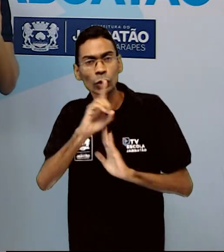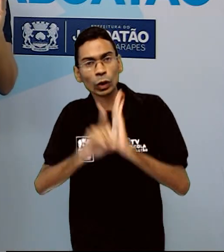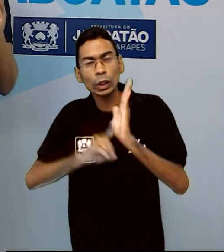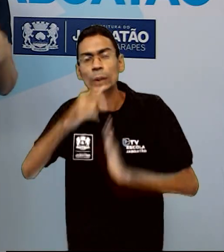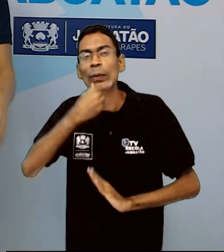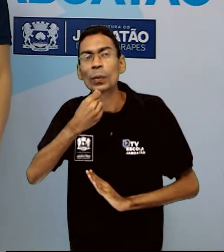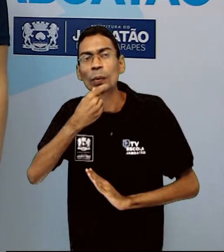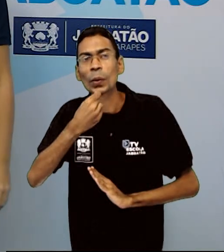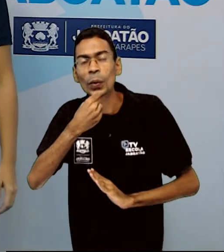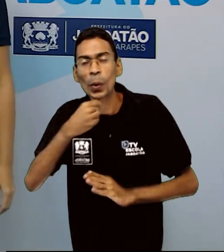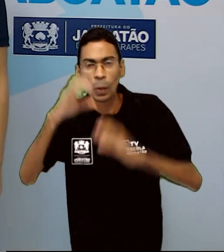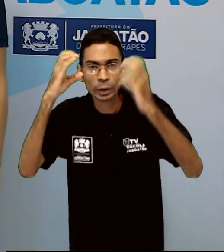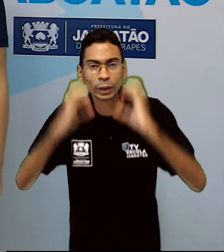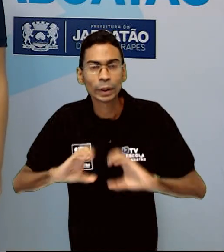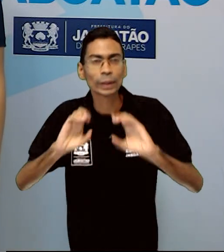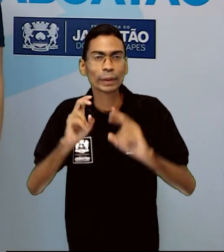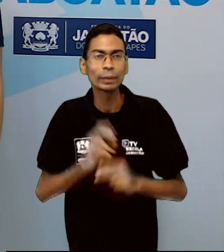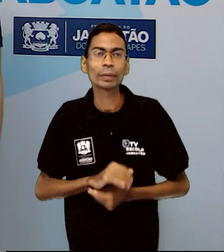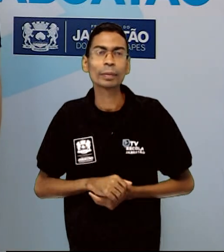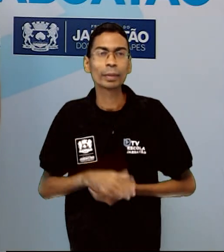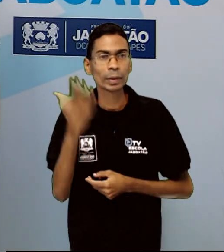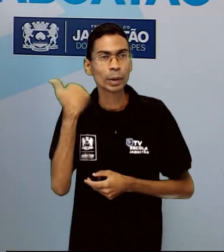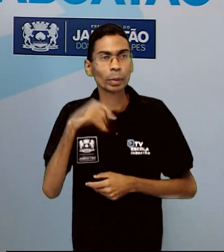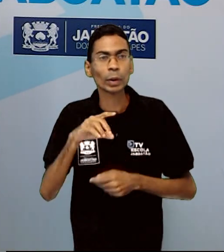o conteúdo dessa declaração.